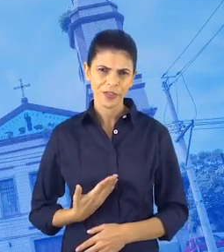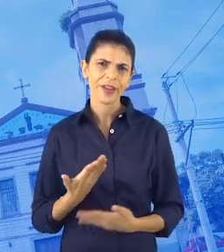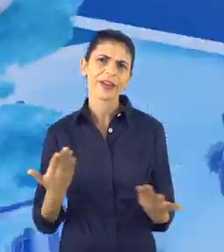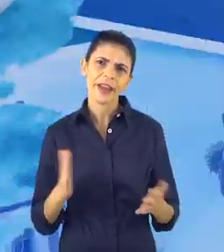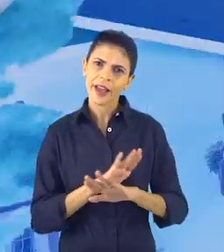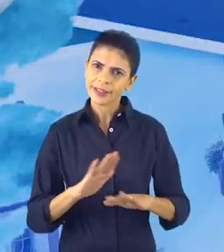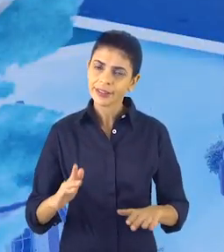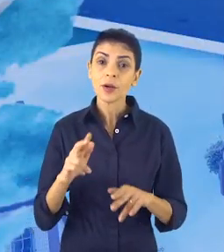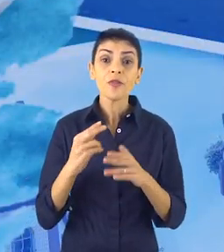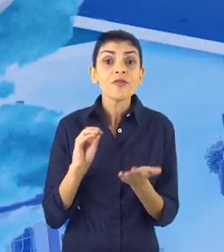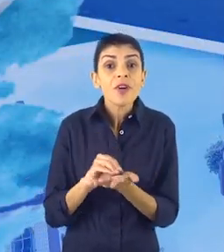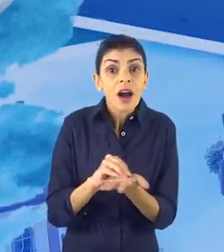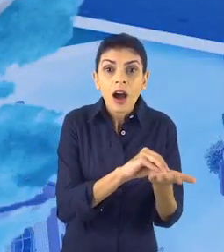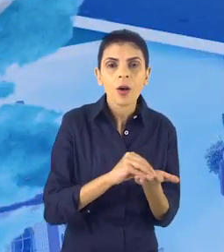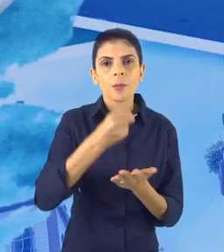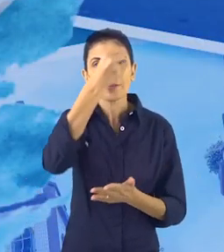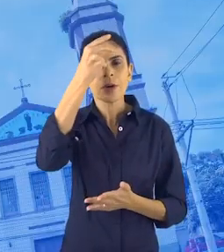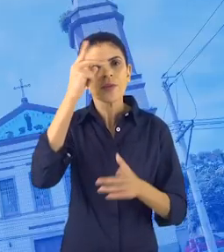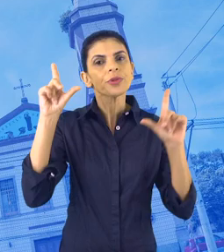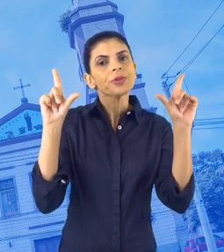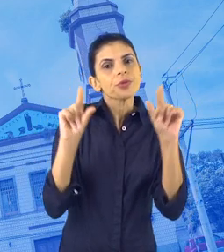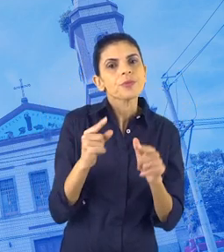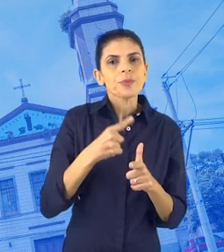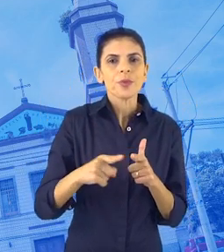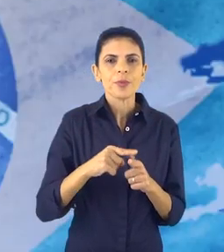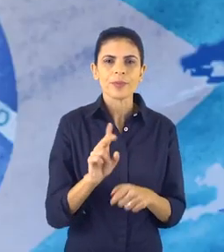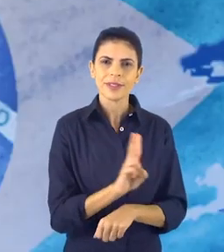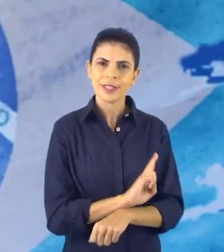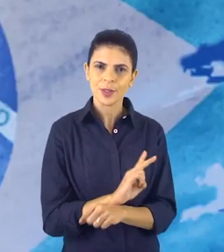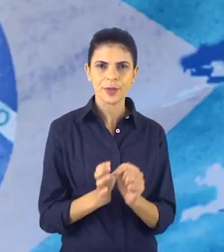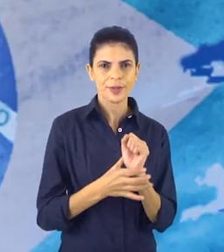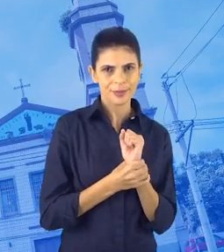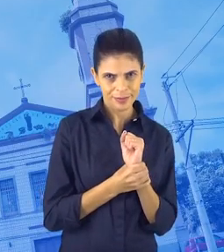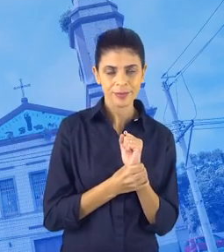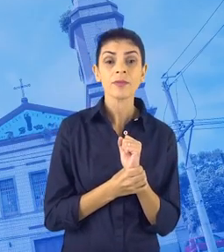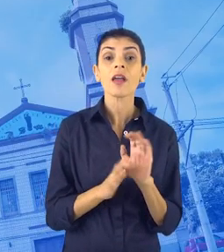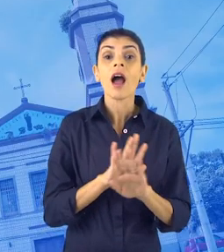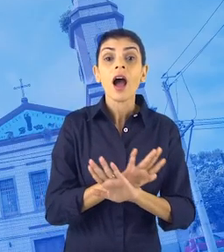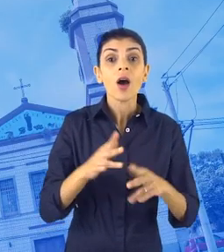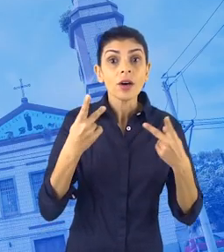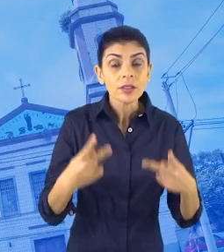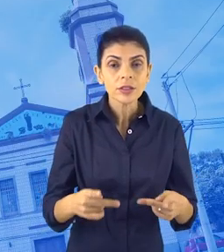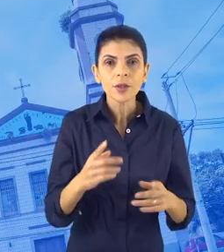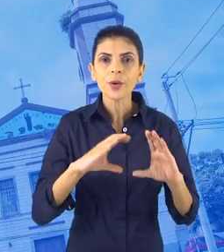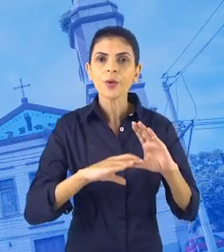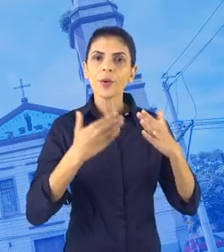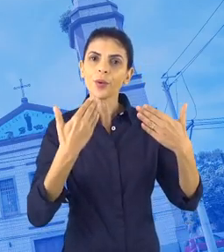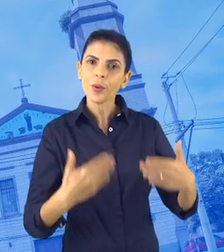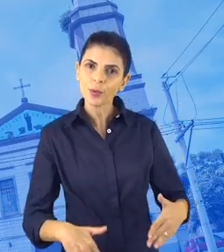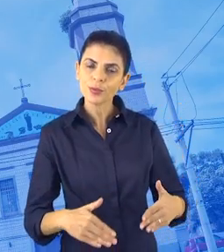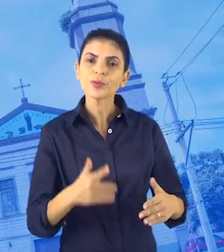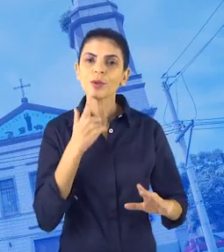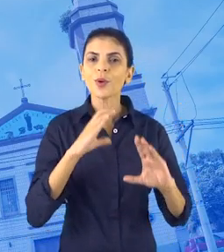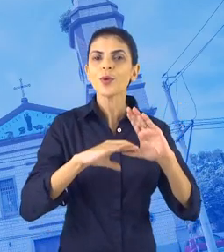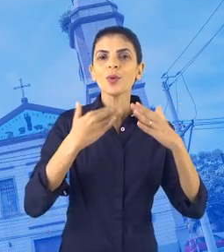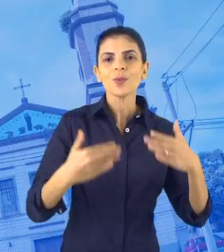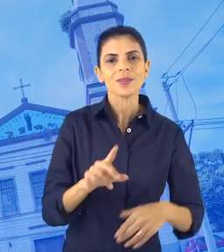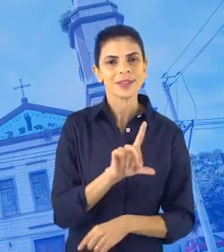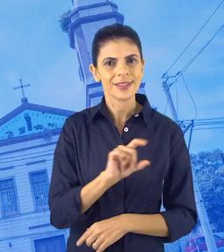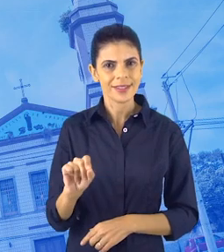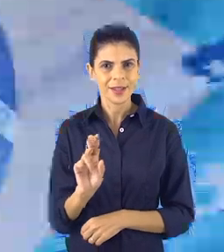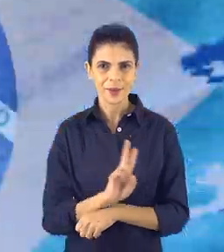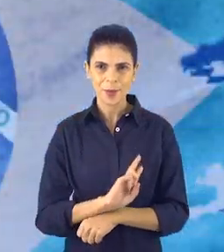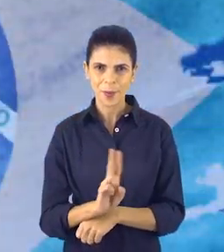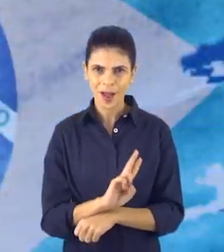conjuntas para minimizar esse problema da segurança pública. No nosso governo, vamos criar concurso para mais 100 guardas